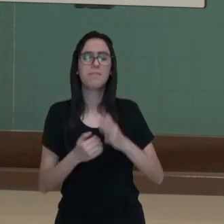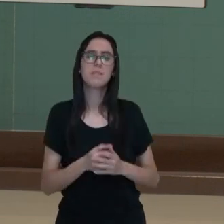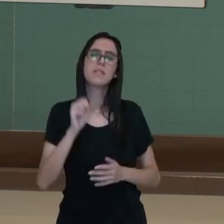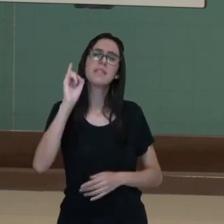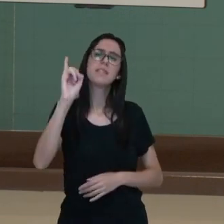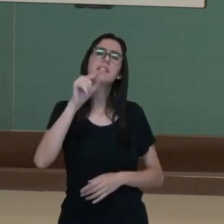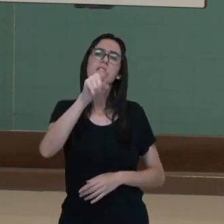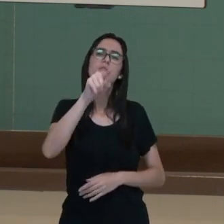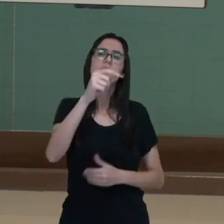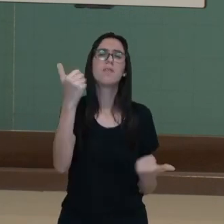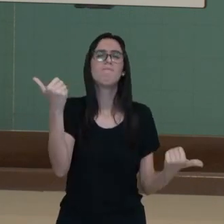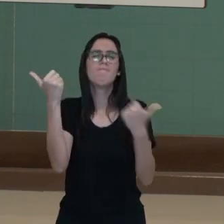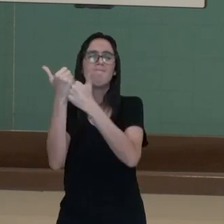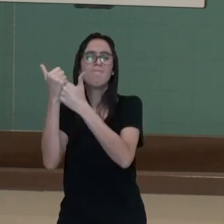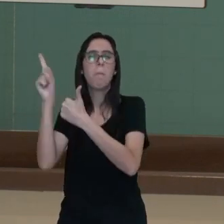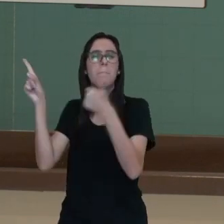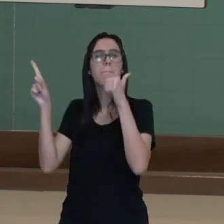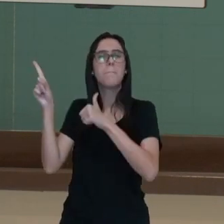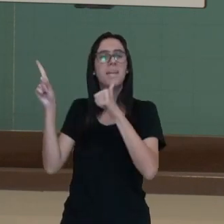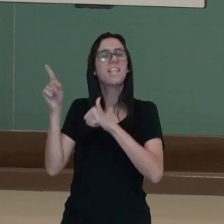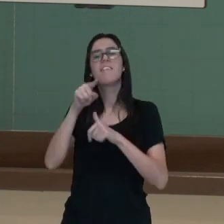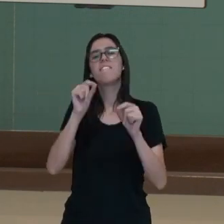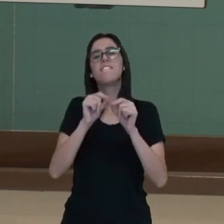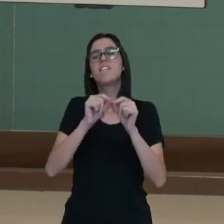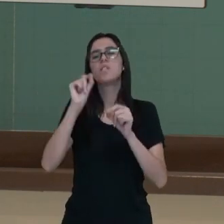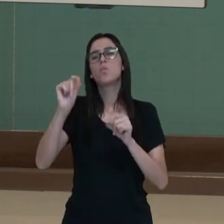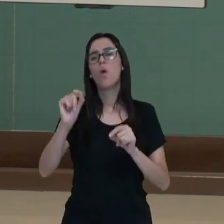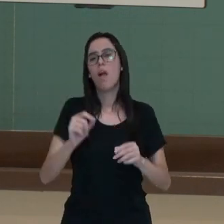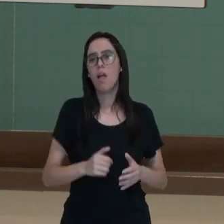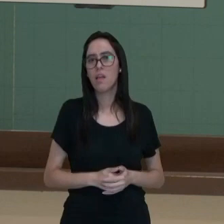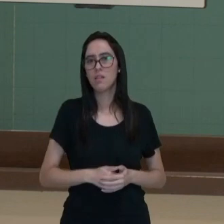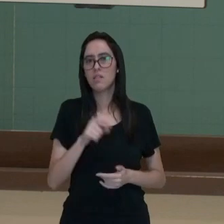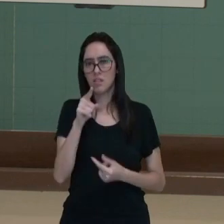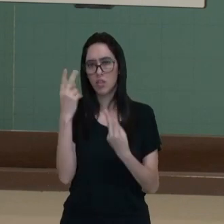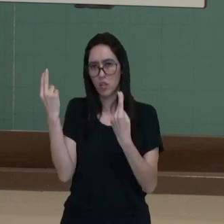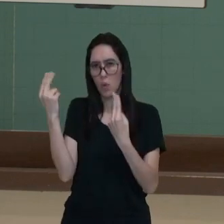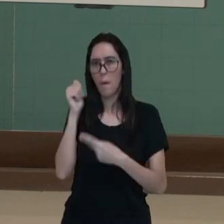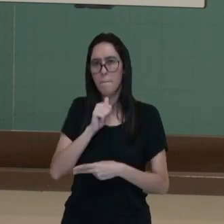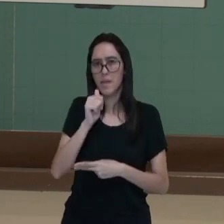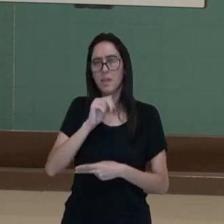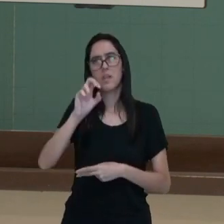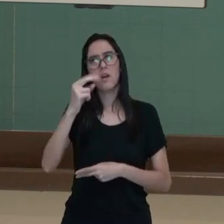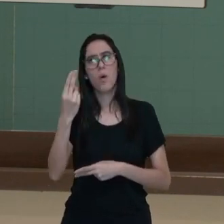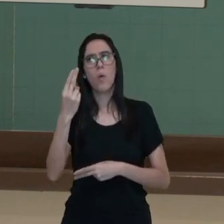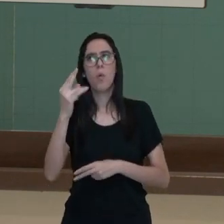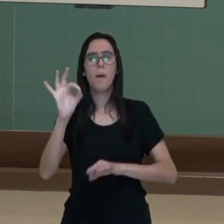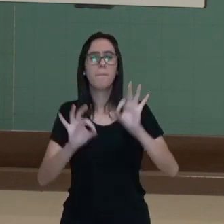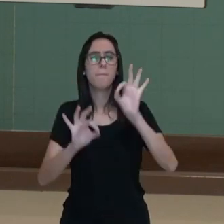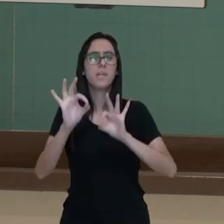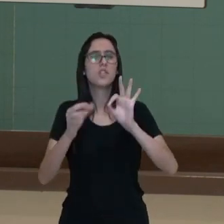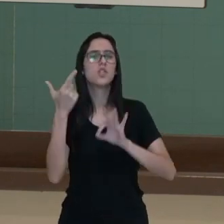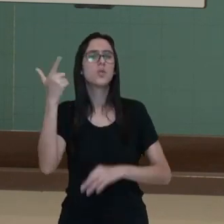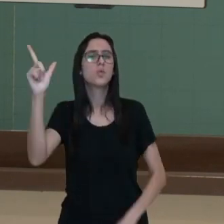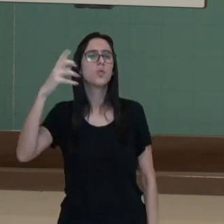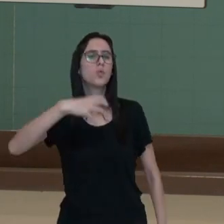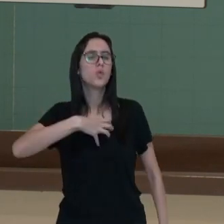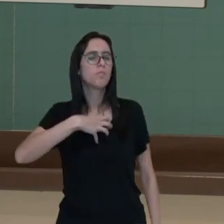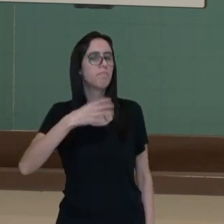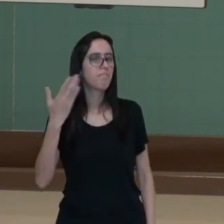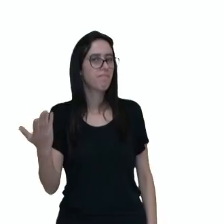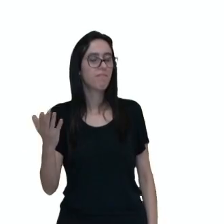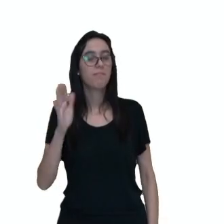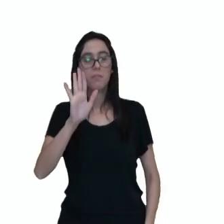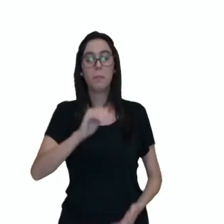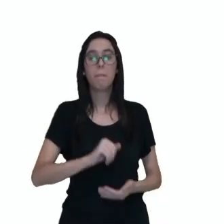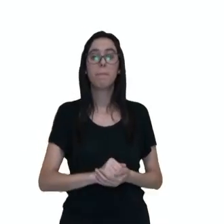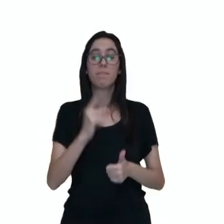situação da Aline, o que você faria? A mesma coisa? Não faria? Planejaria de forma diferente? Então, olha lá. O primeiro